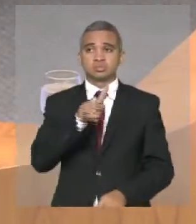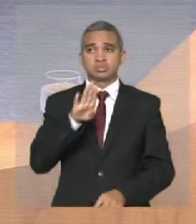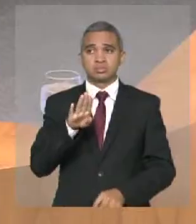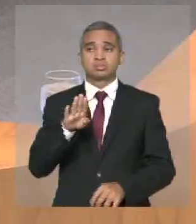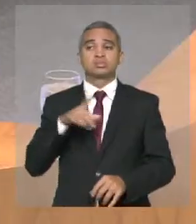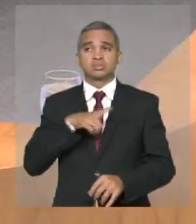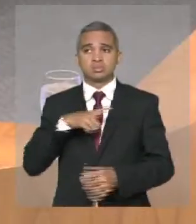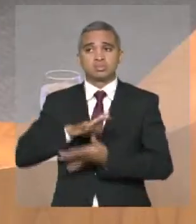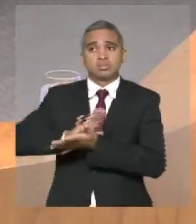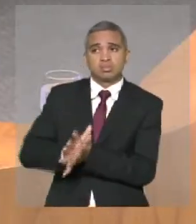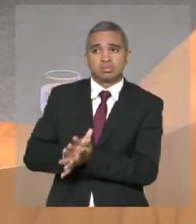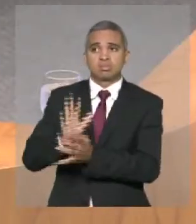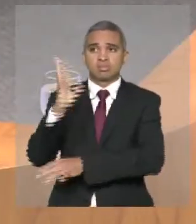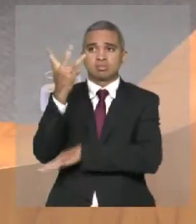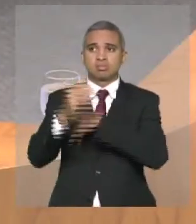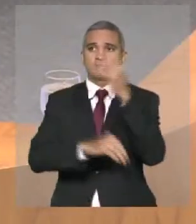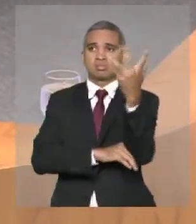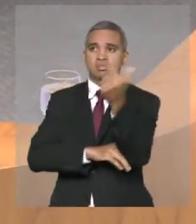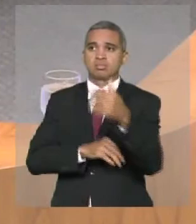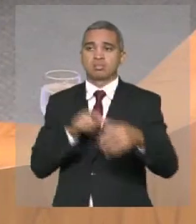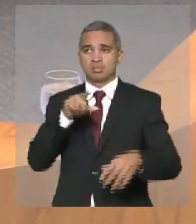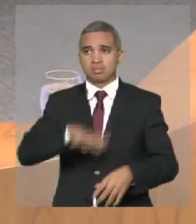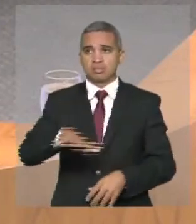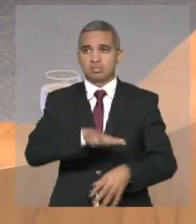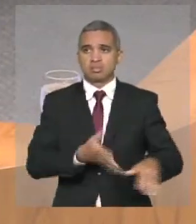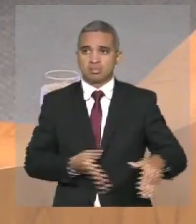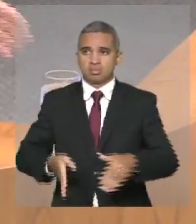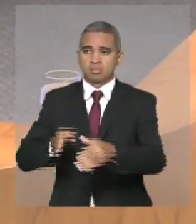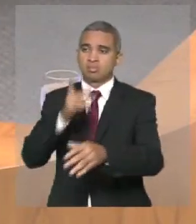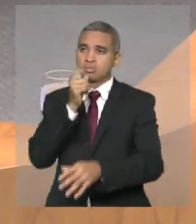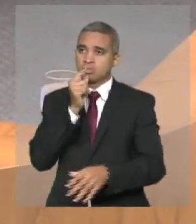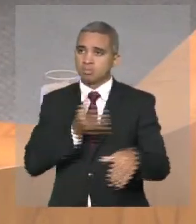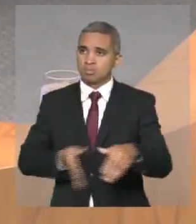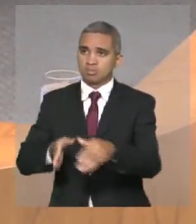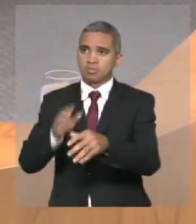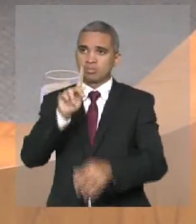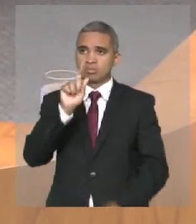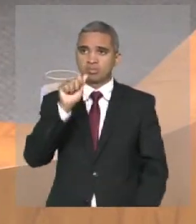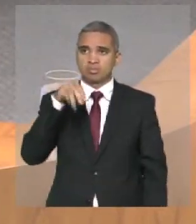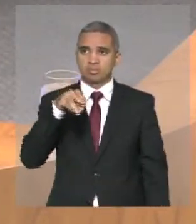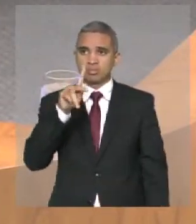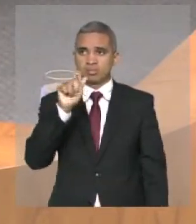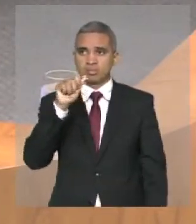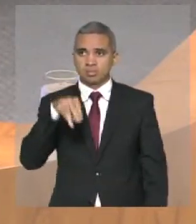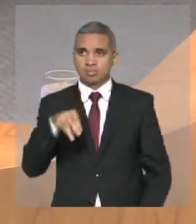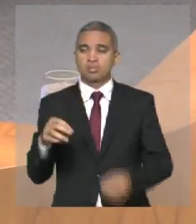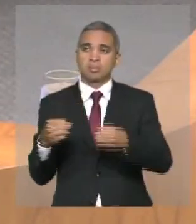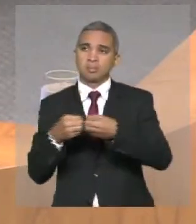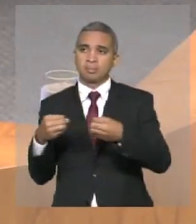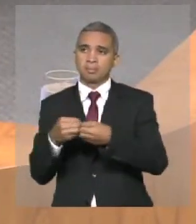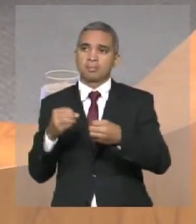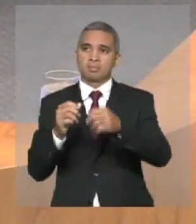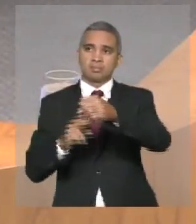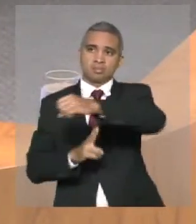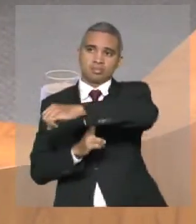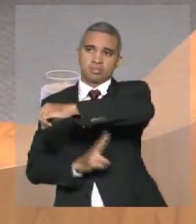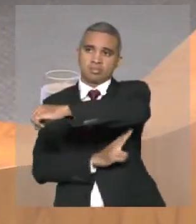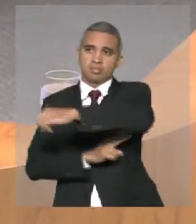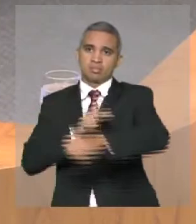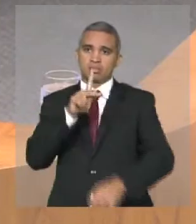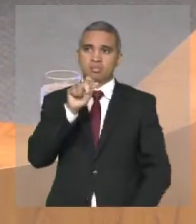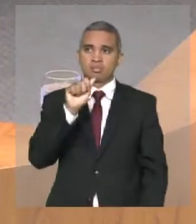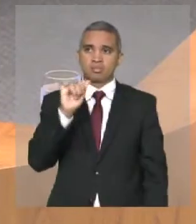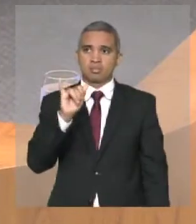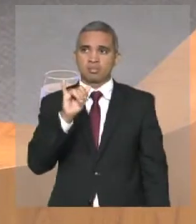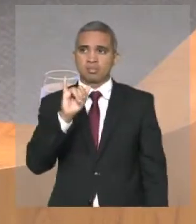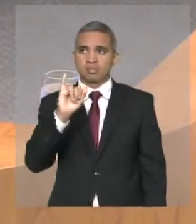crime ambiental na área do Rio Gangã, próximo à ponte de Pai Inácio. E senhoras e senhores, todo aquele